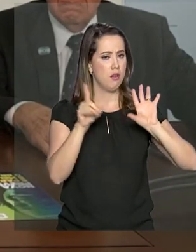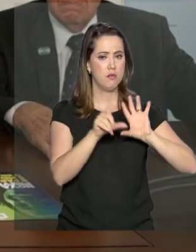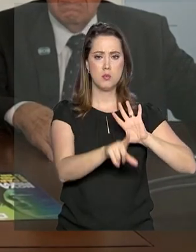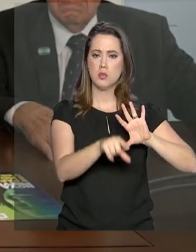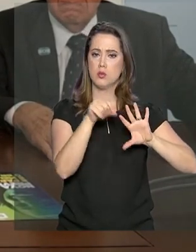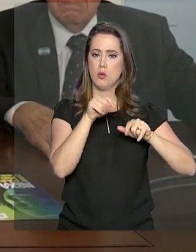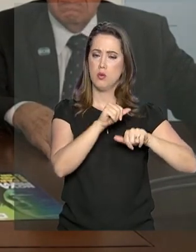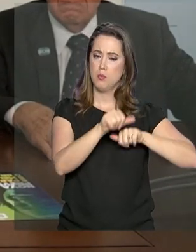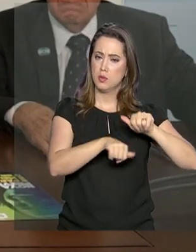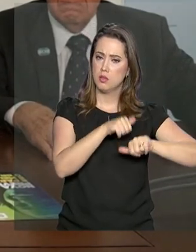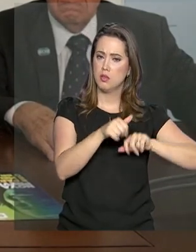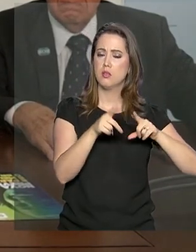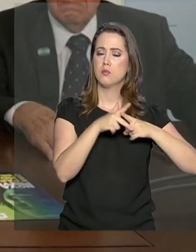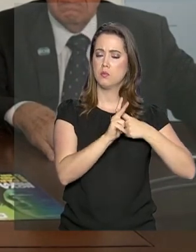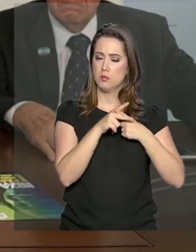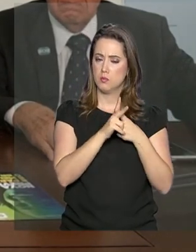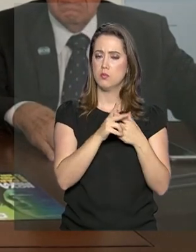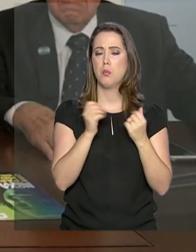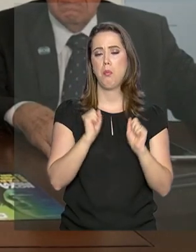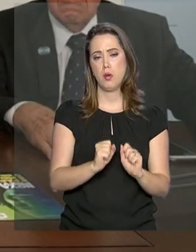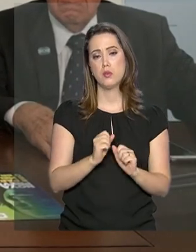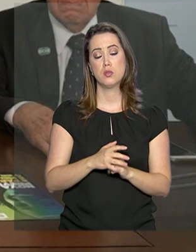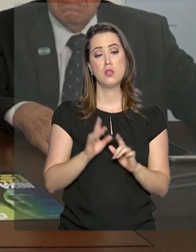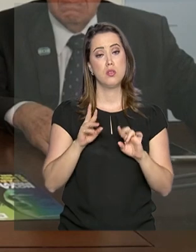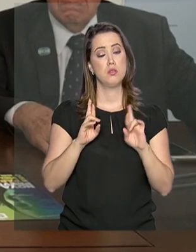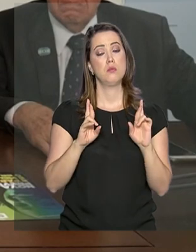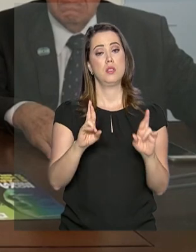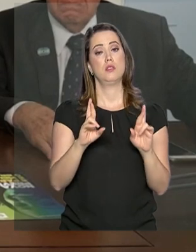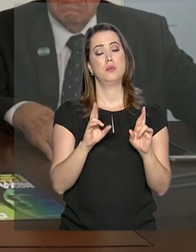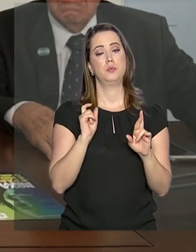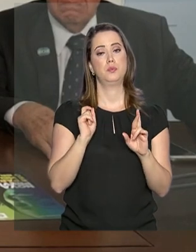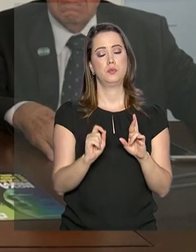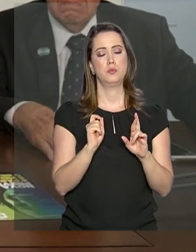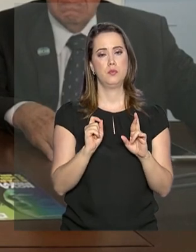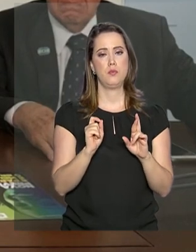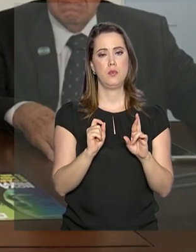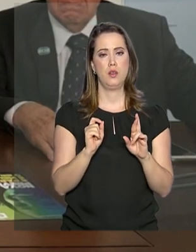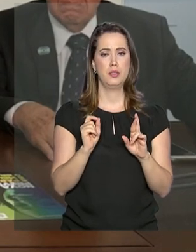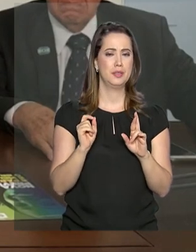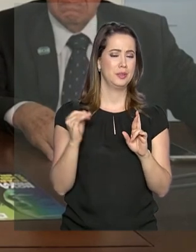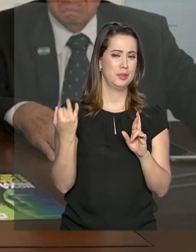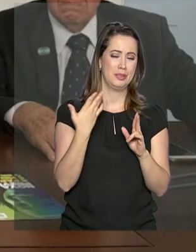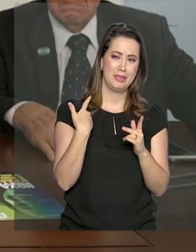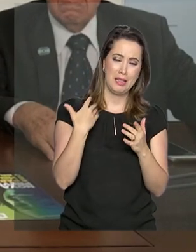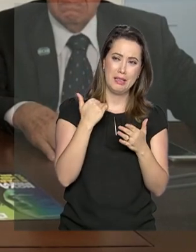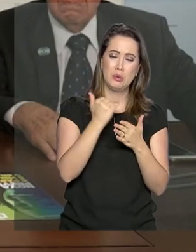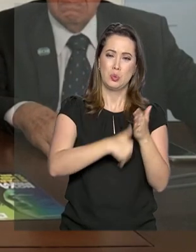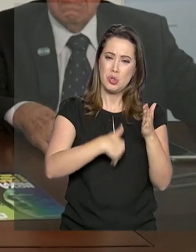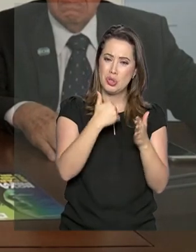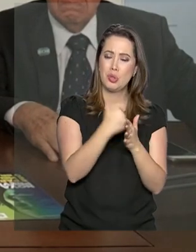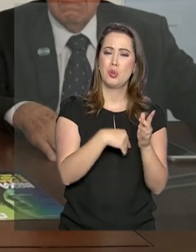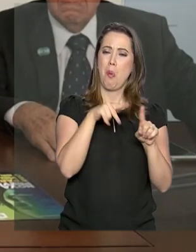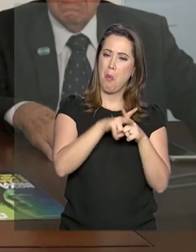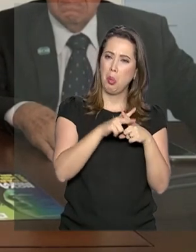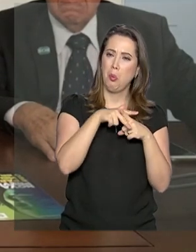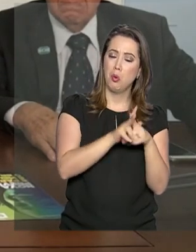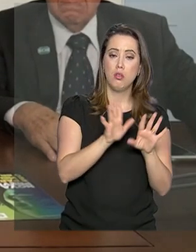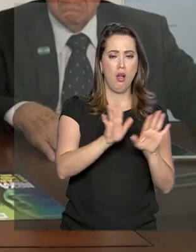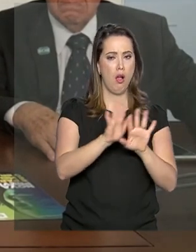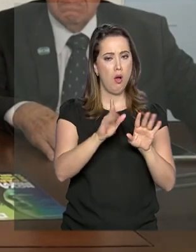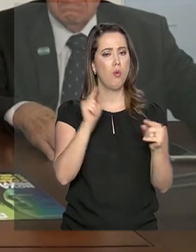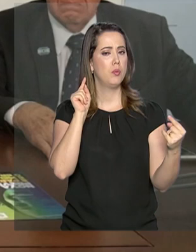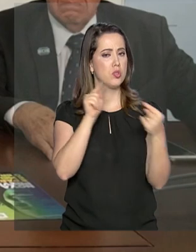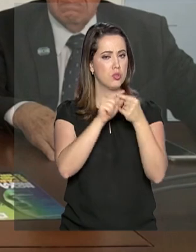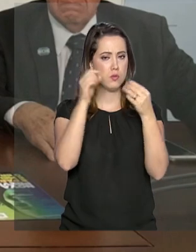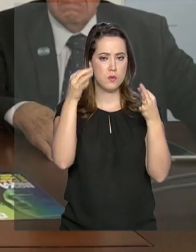fazer qualquer possível alteração. Só esperamos que ela não seja muito desidratada para que atinja realmente o seu